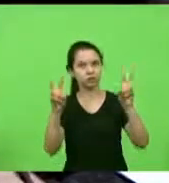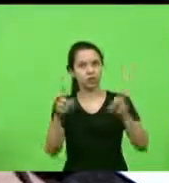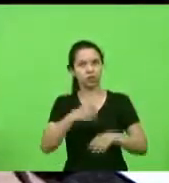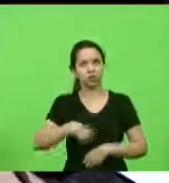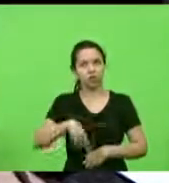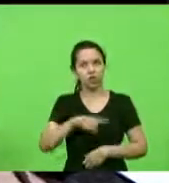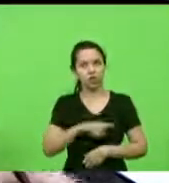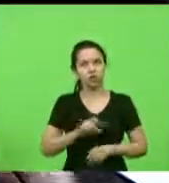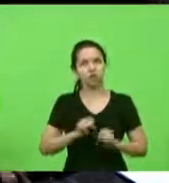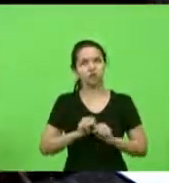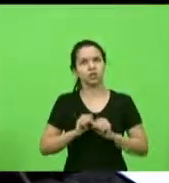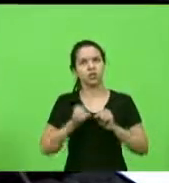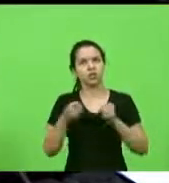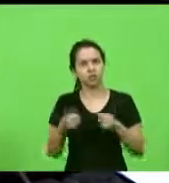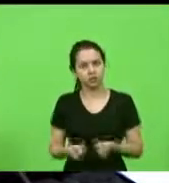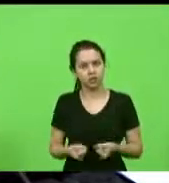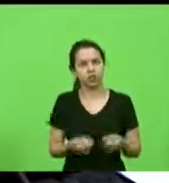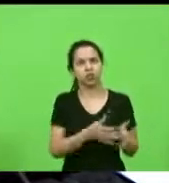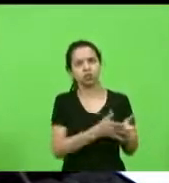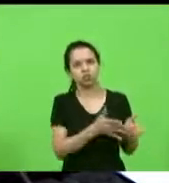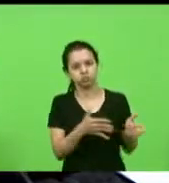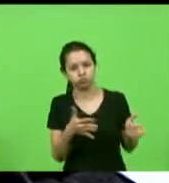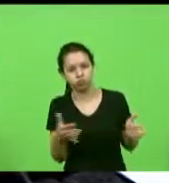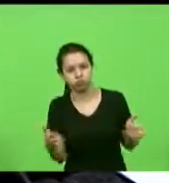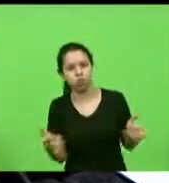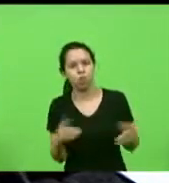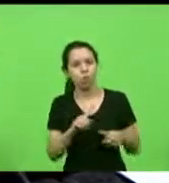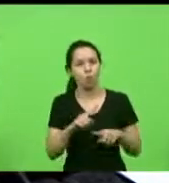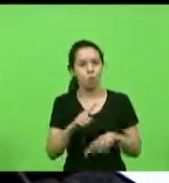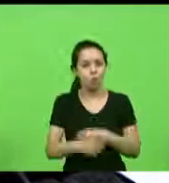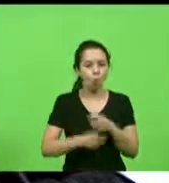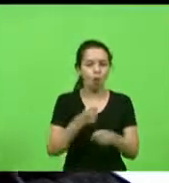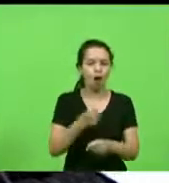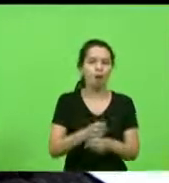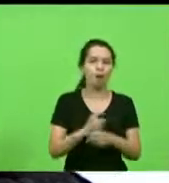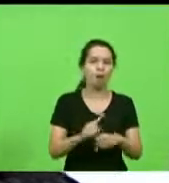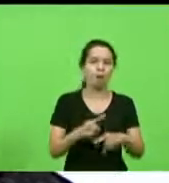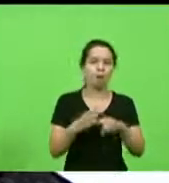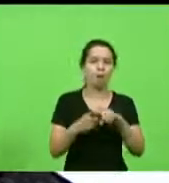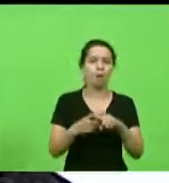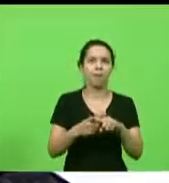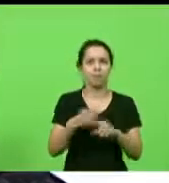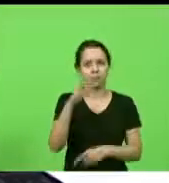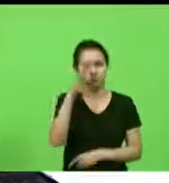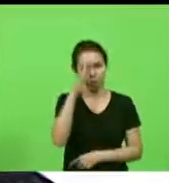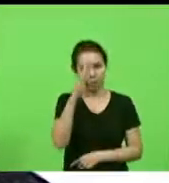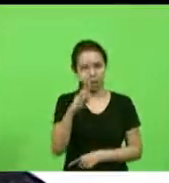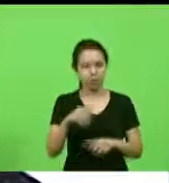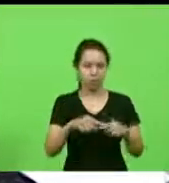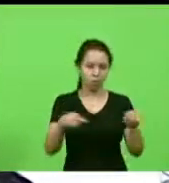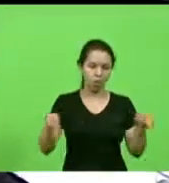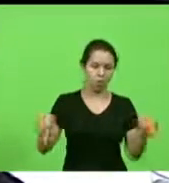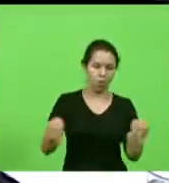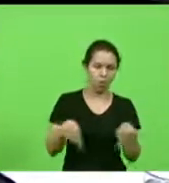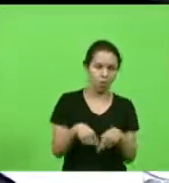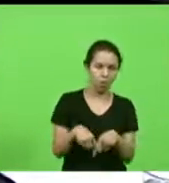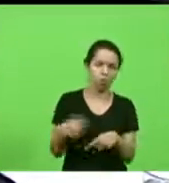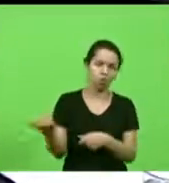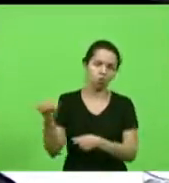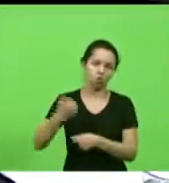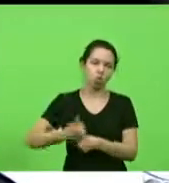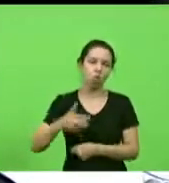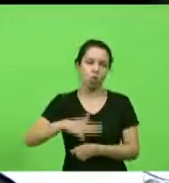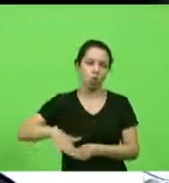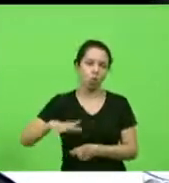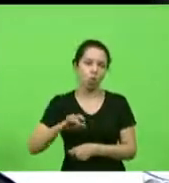tempo e esse há algum tempo já faz mais de um ano que principalmente os proprietários de complexos esportivos quadras esportivas pelo estado